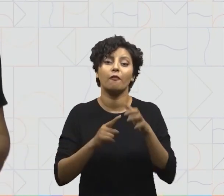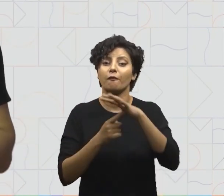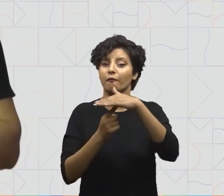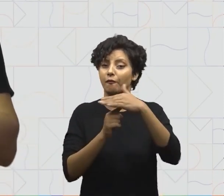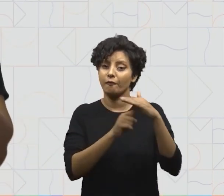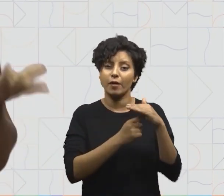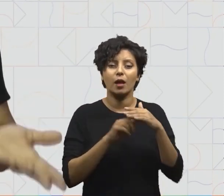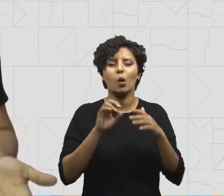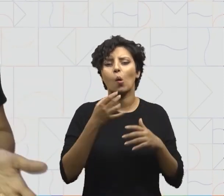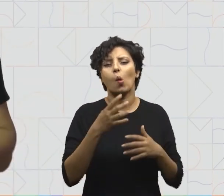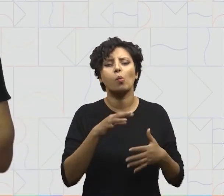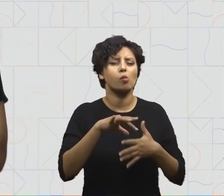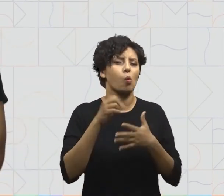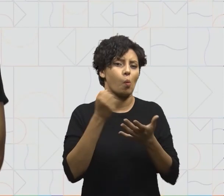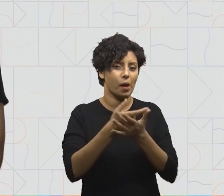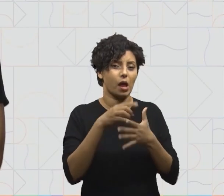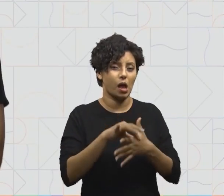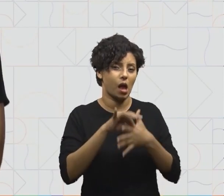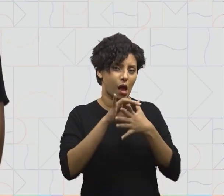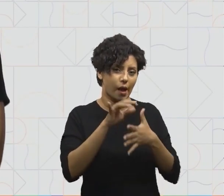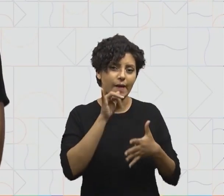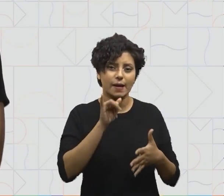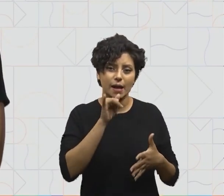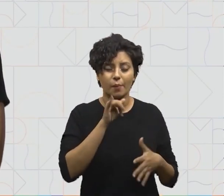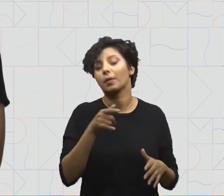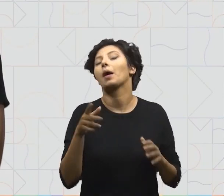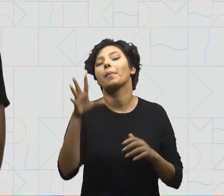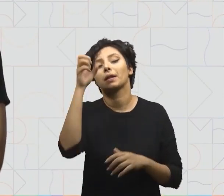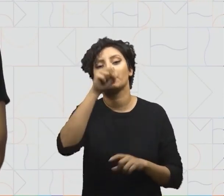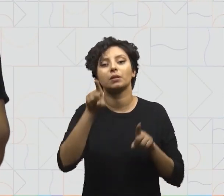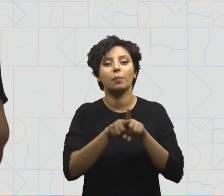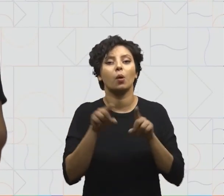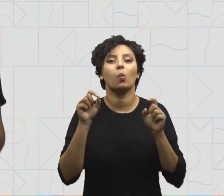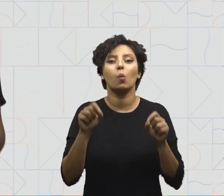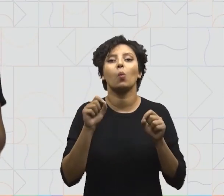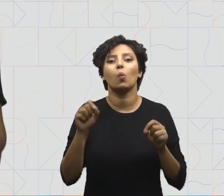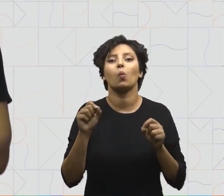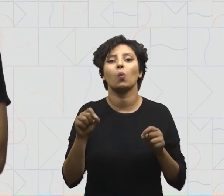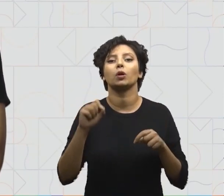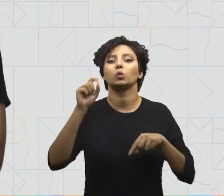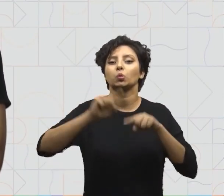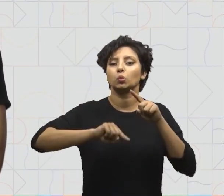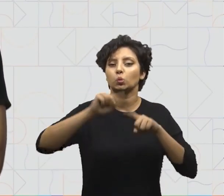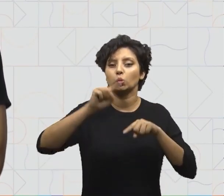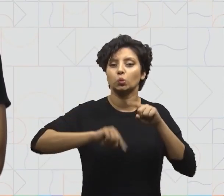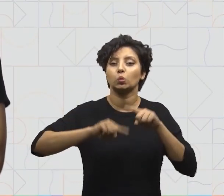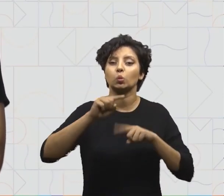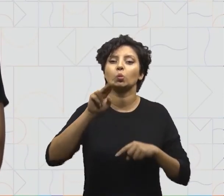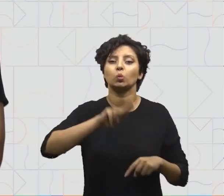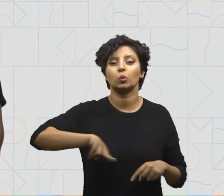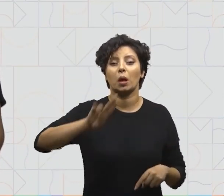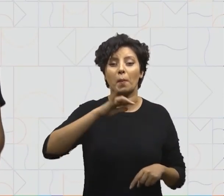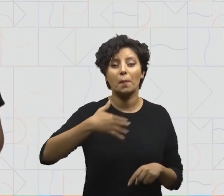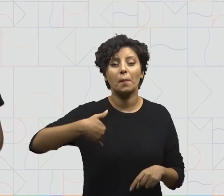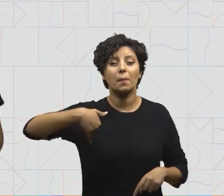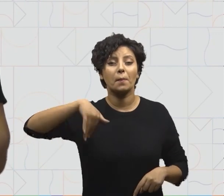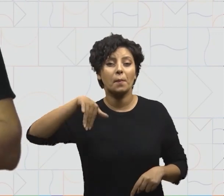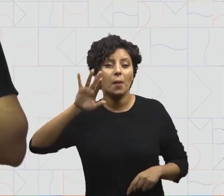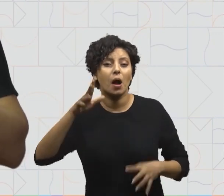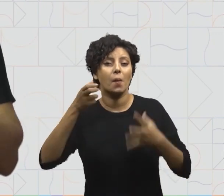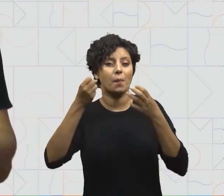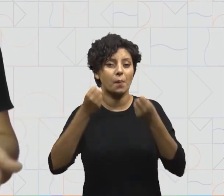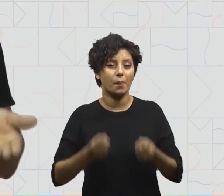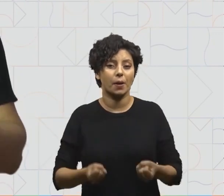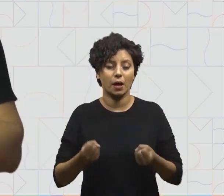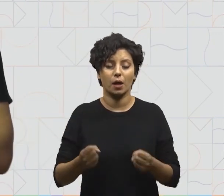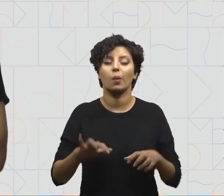feira ou ao açougue, por exemplo. Aprendemos que o instrumento de medida mais utilizado para calcular